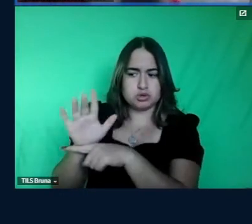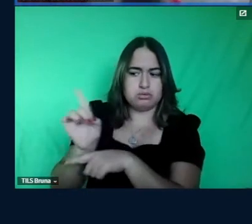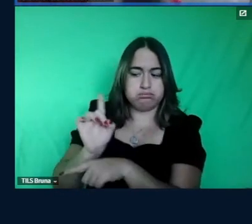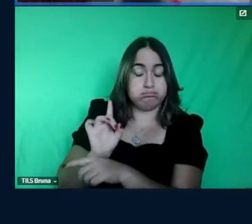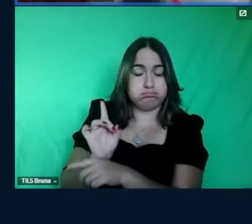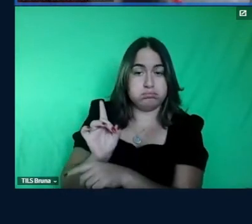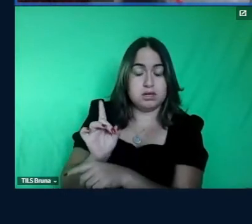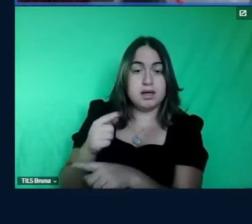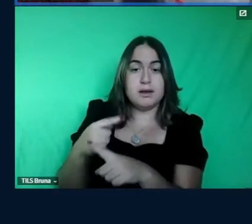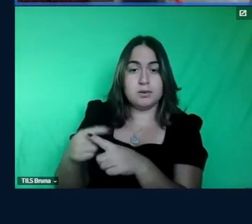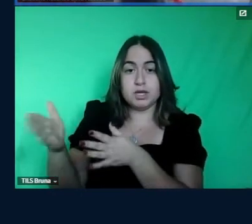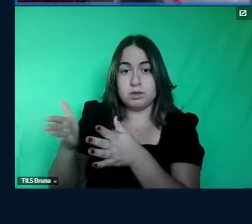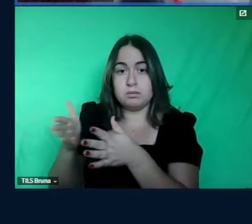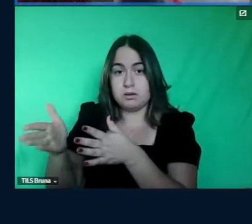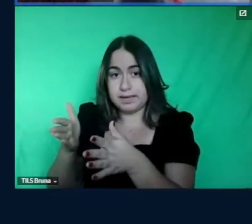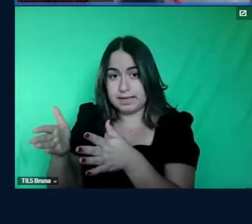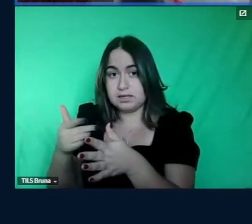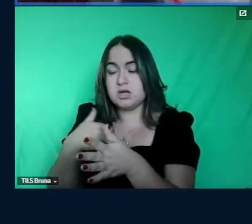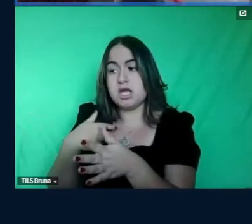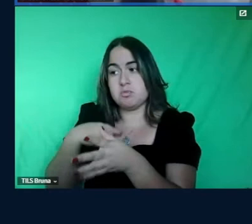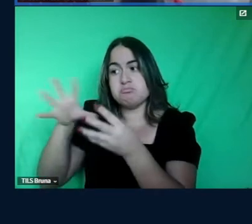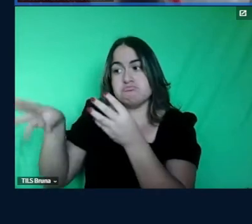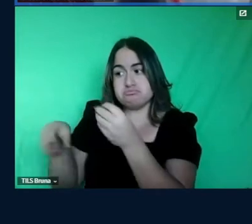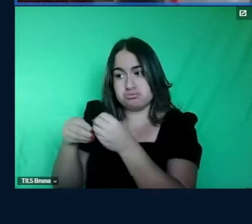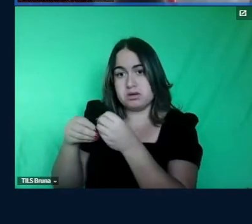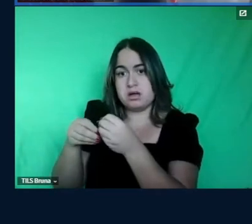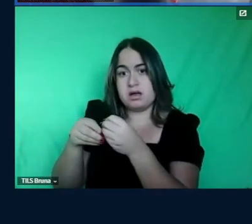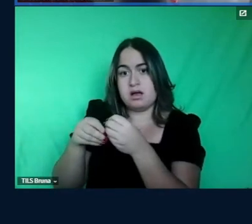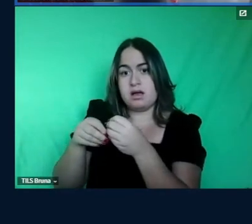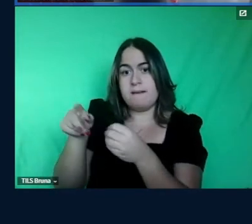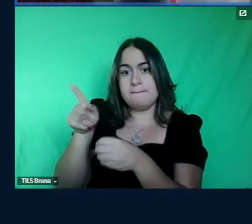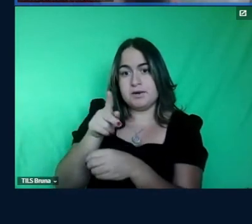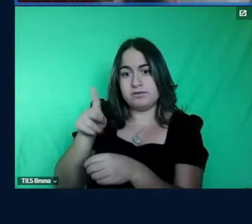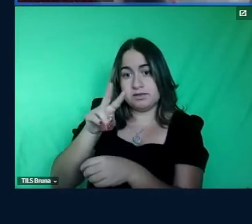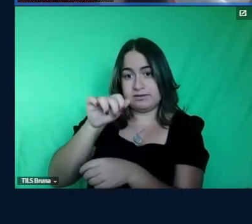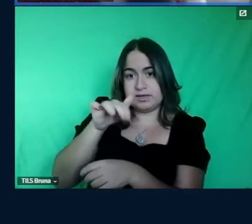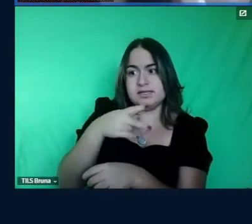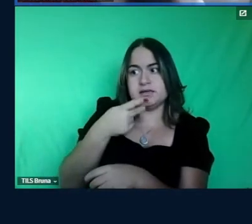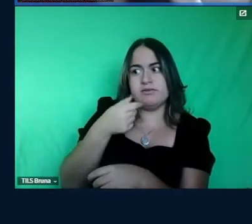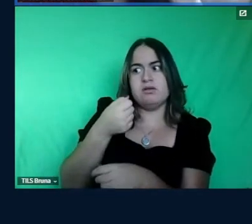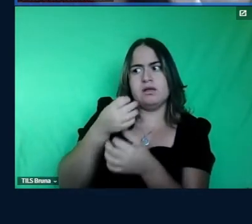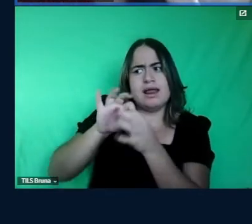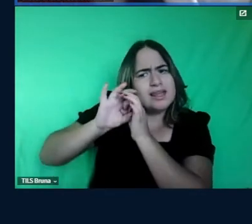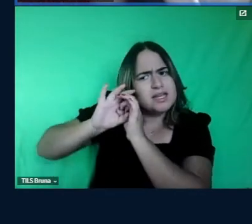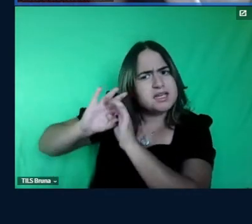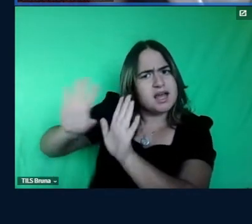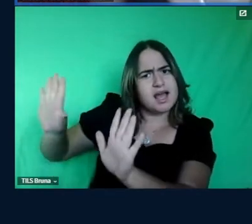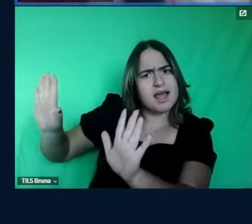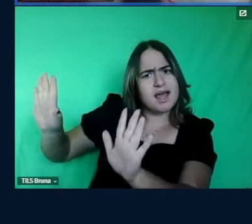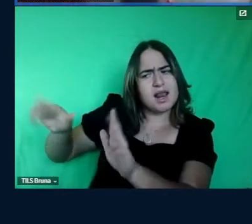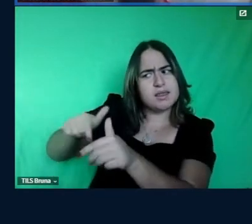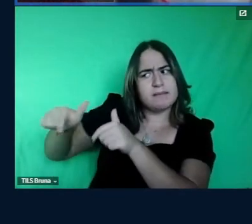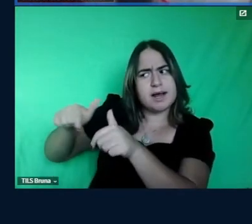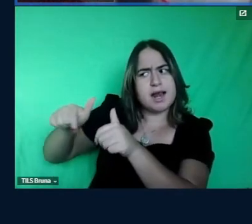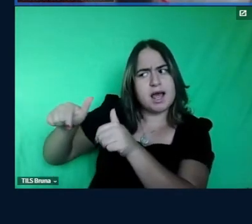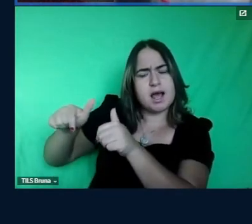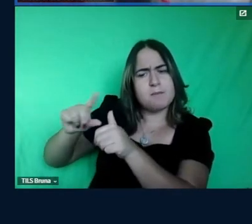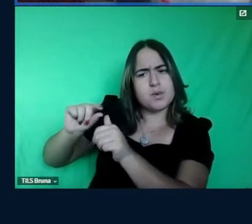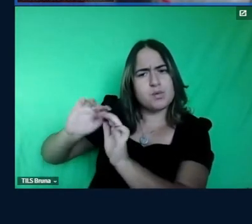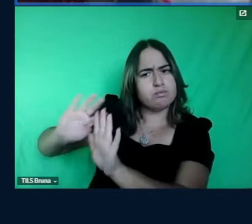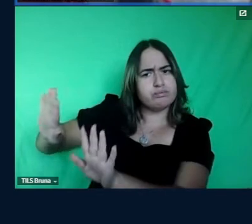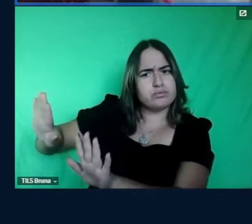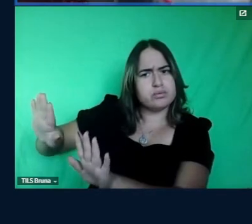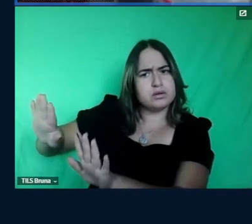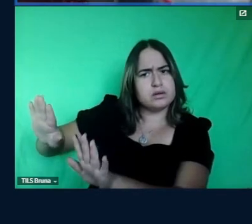eu trouxe muitas soluções prontas até a professora Vanessa me chamou atenção deixa ela trabalhar um pouco mas é coisa assim de